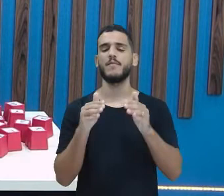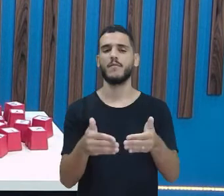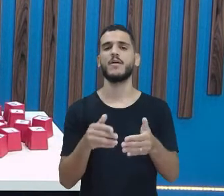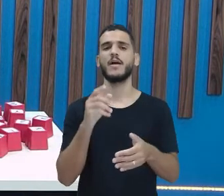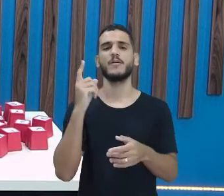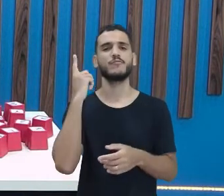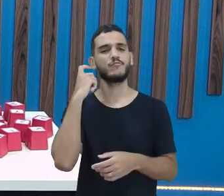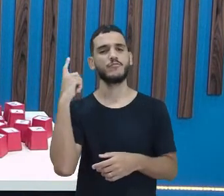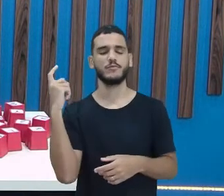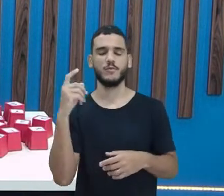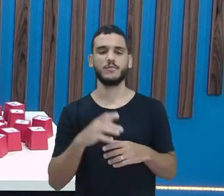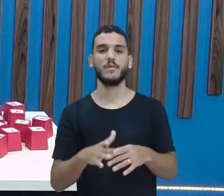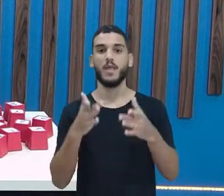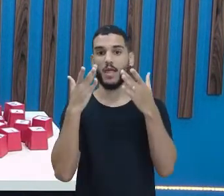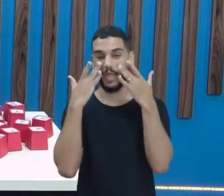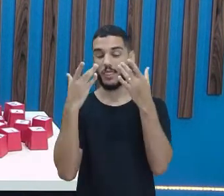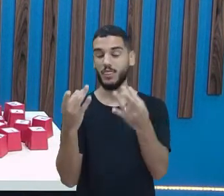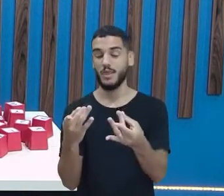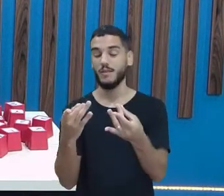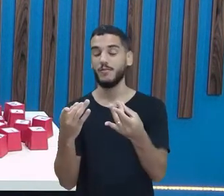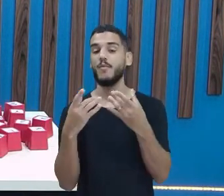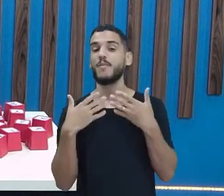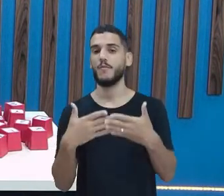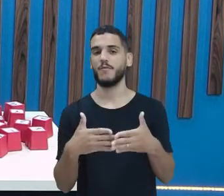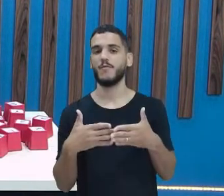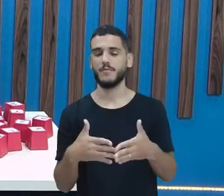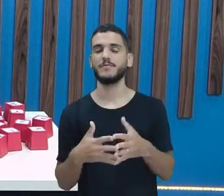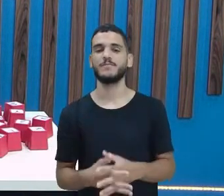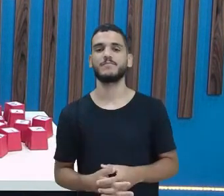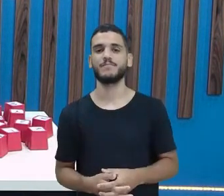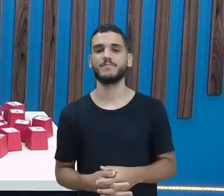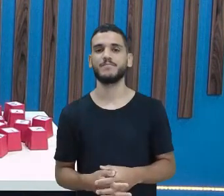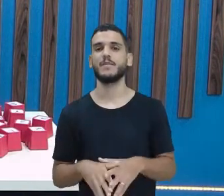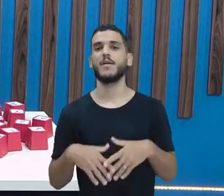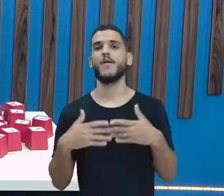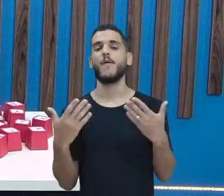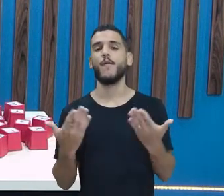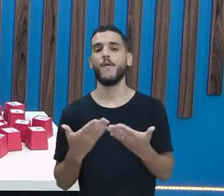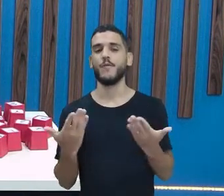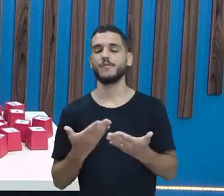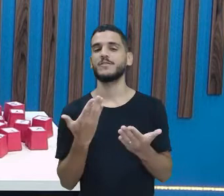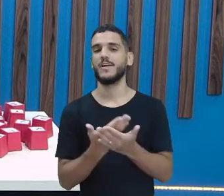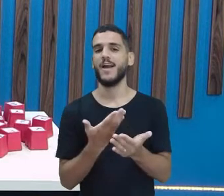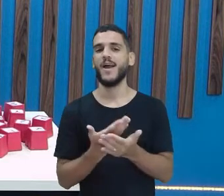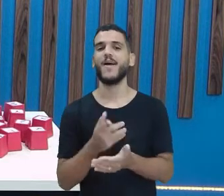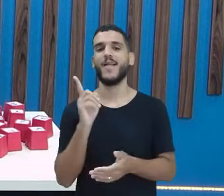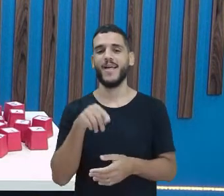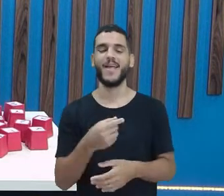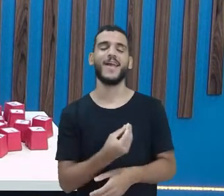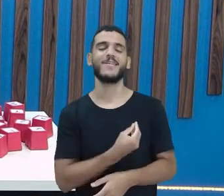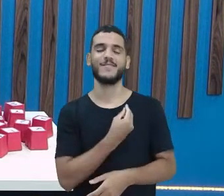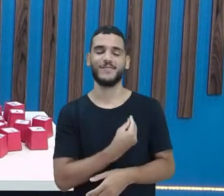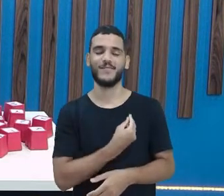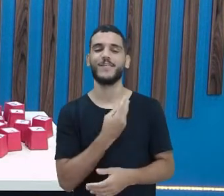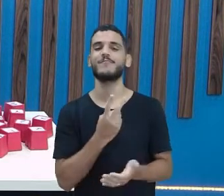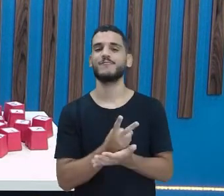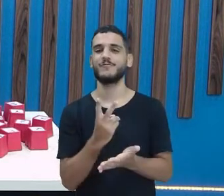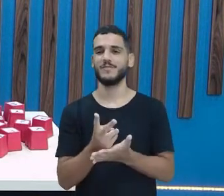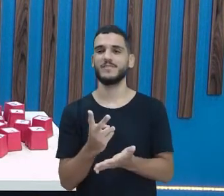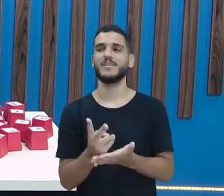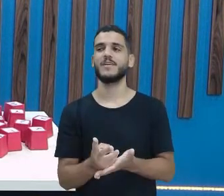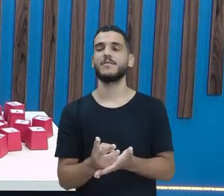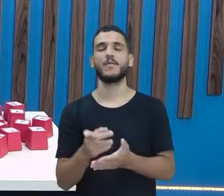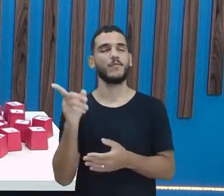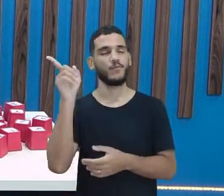Então, fica bem atento. Essa aula de hoje está sendo exibida ao vivo, como sempre, não é? Como